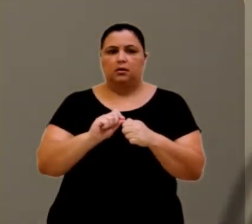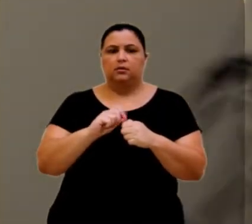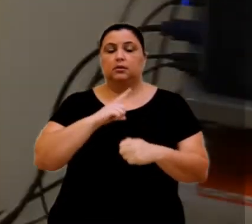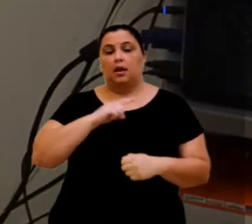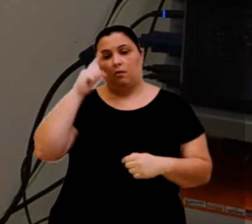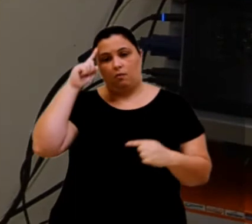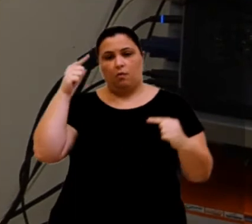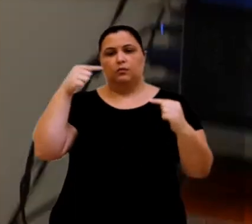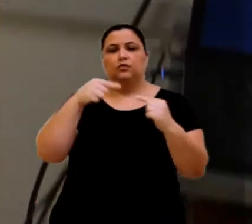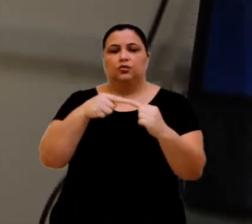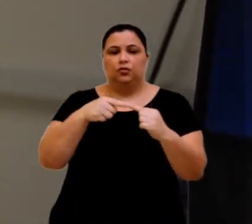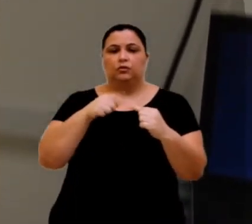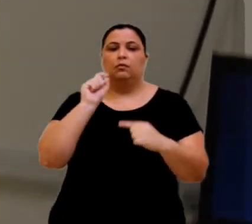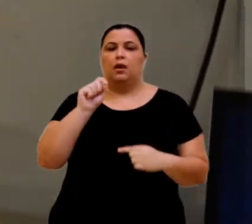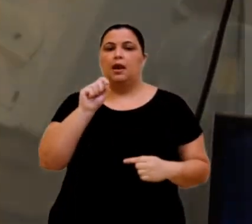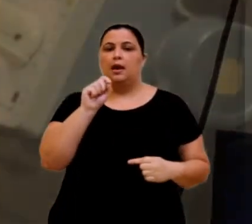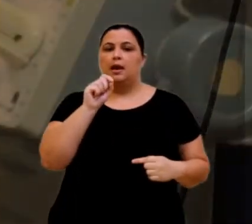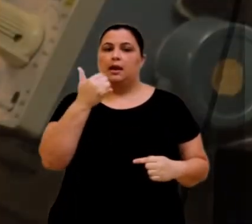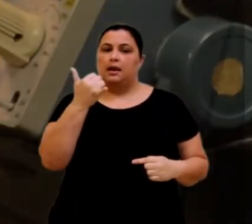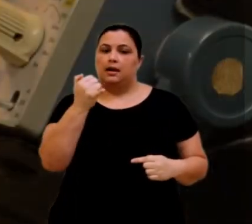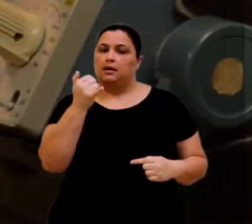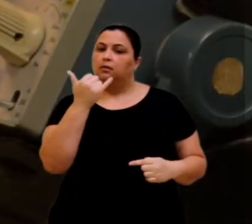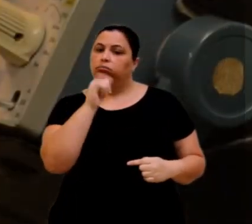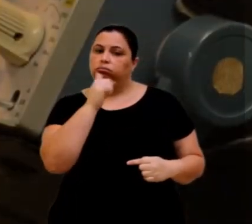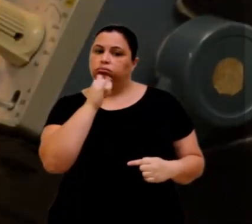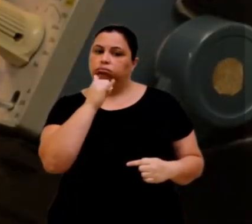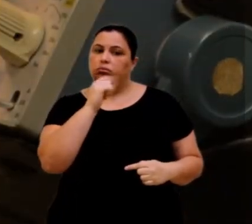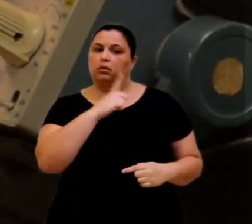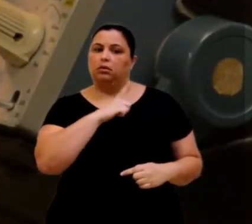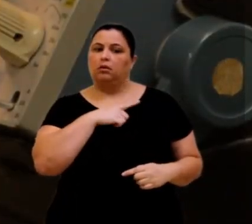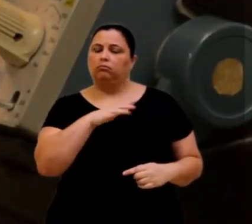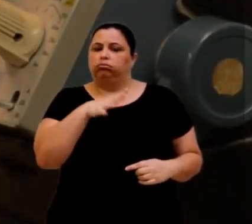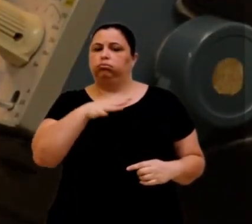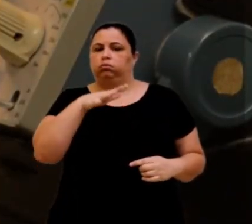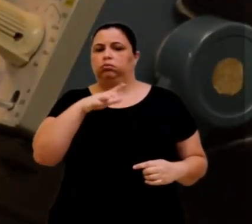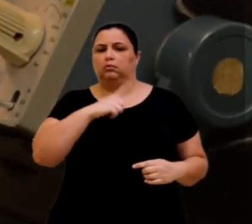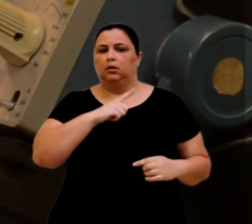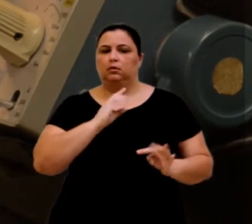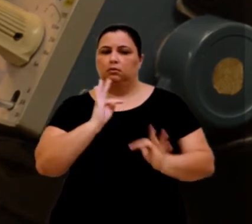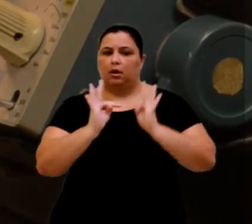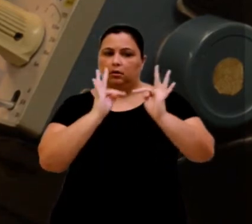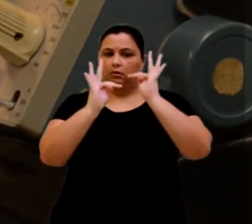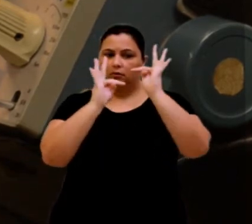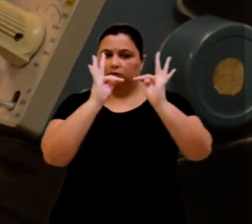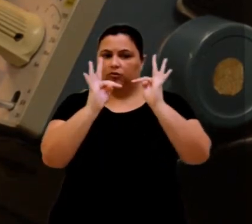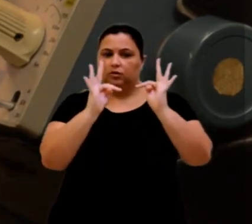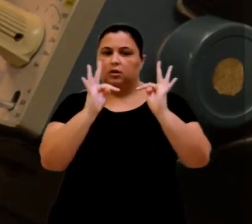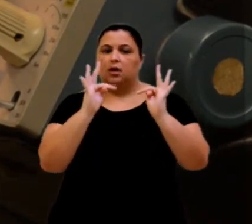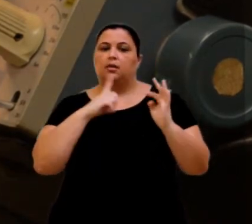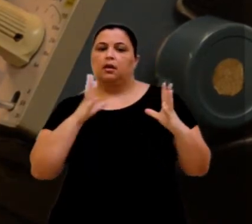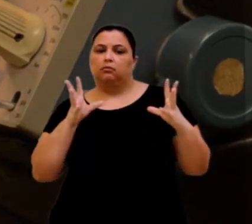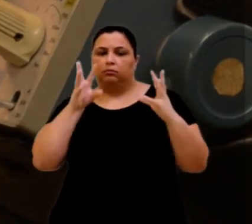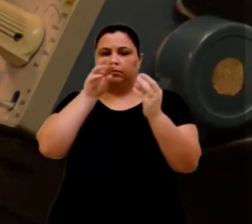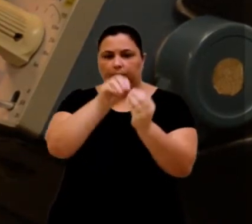O seu objetivo é a criação de uma caneta com resposta motora, utilizando a tecnologia Haptic, que será